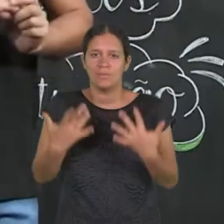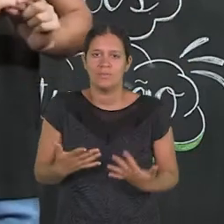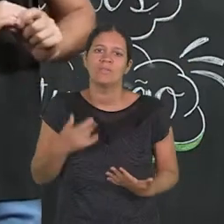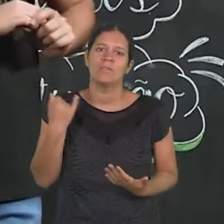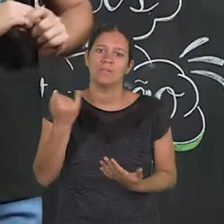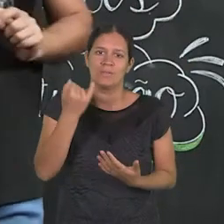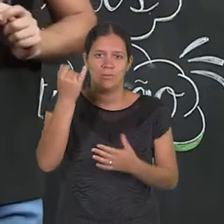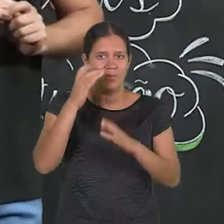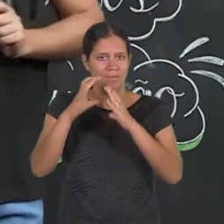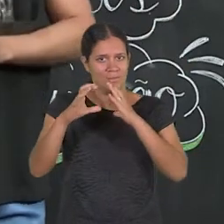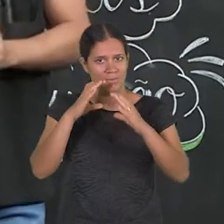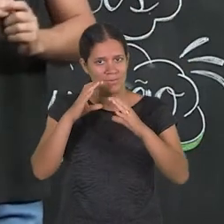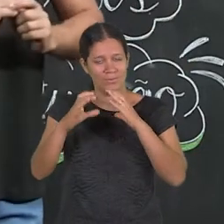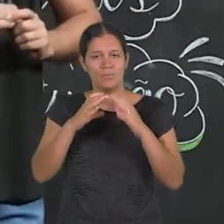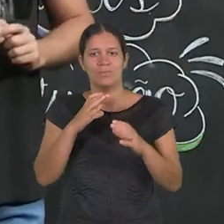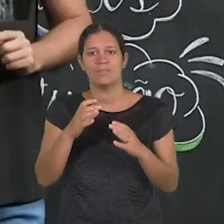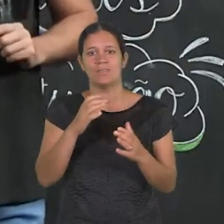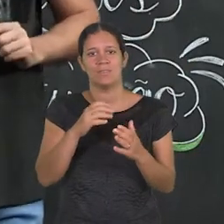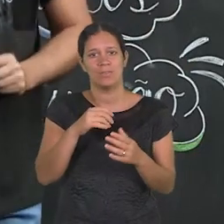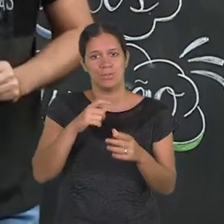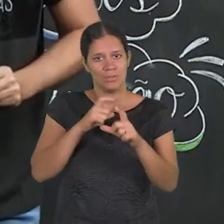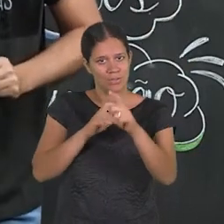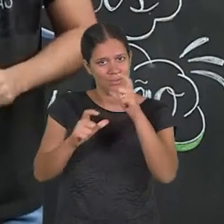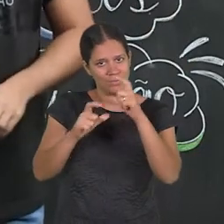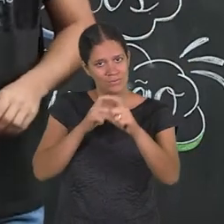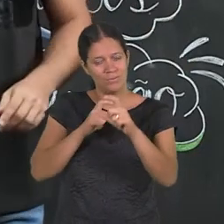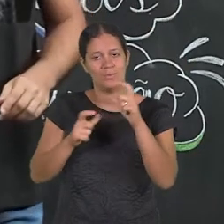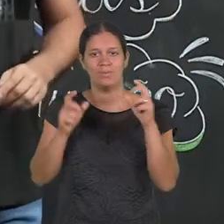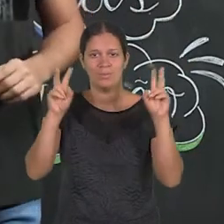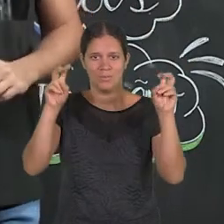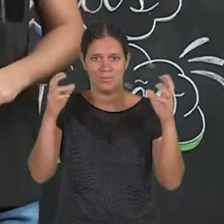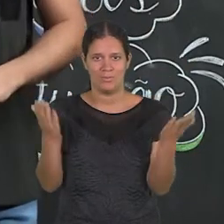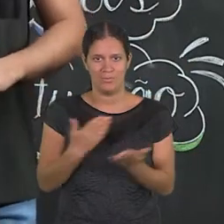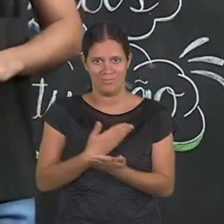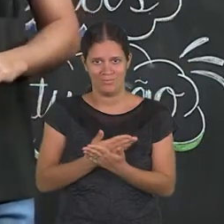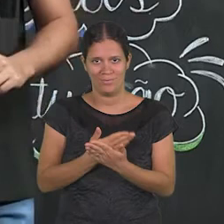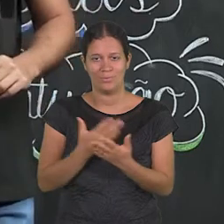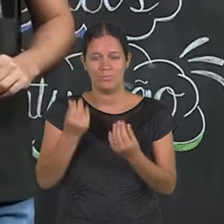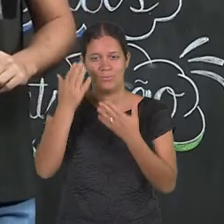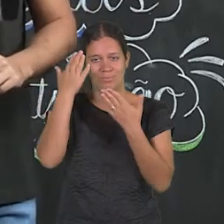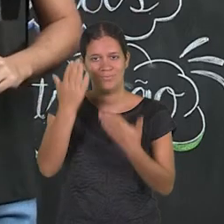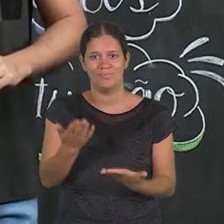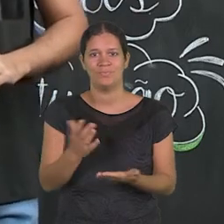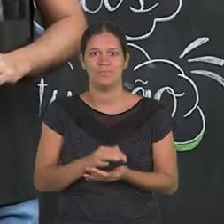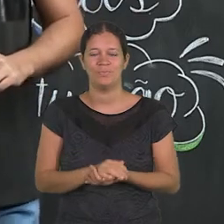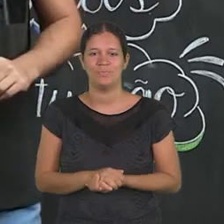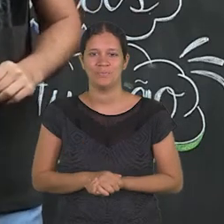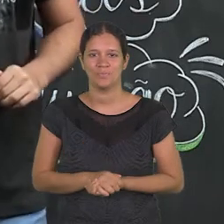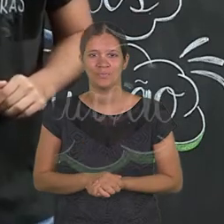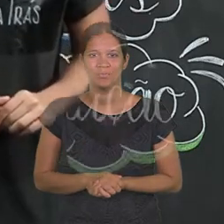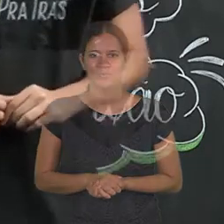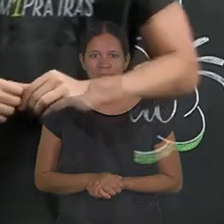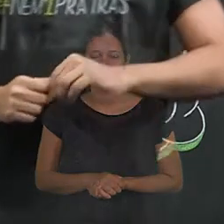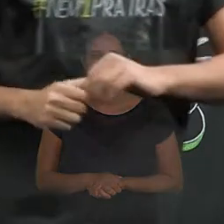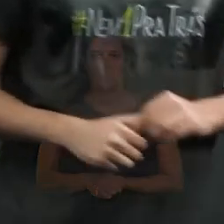narrativo fundamental na nossa comunicação, que são as histórias em quadrinhos, que foi o tema dessa aula. Muito obrigado. Obrigado.